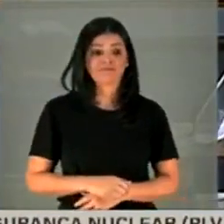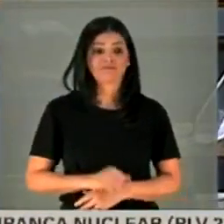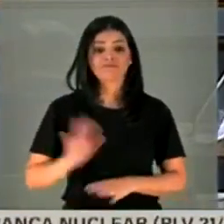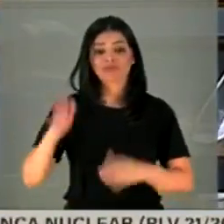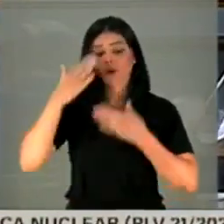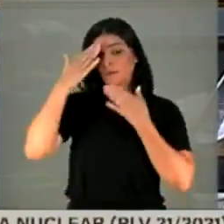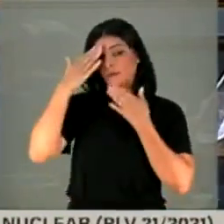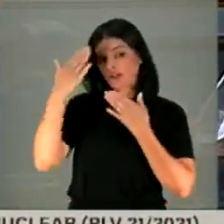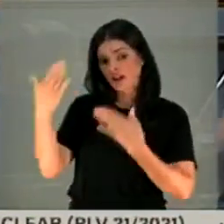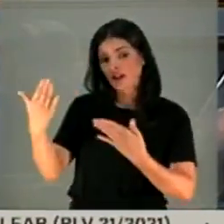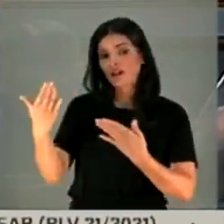Agradeço por ter exposto o vídeo, senador.